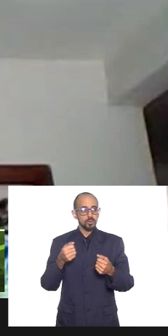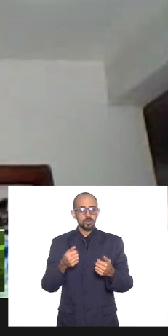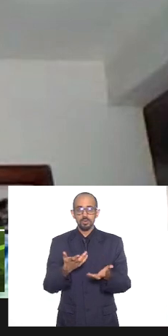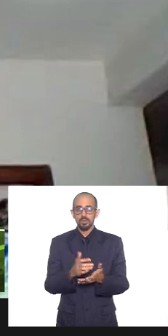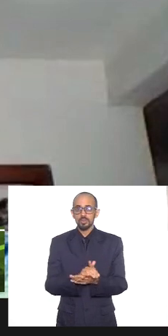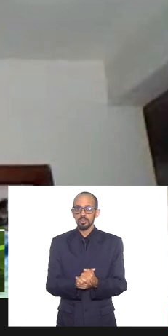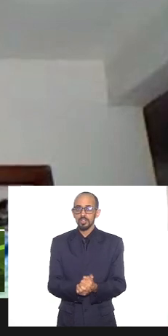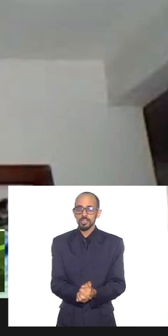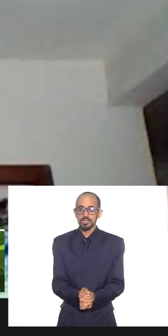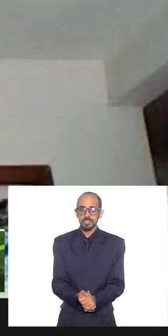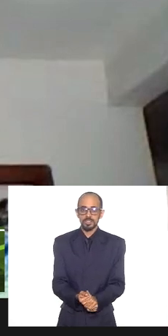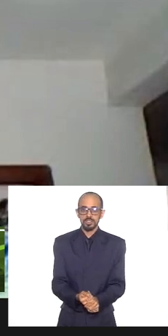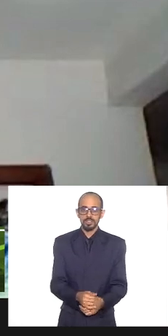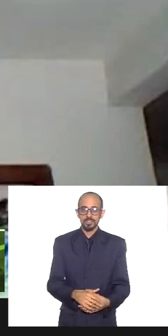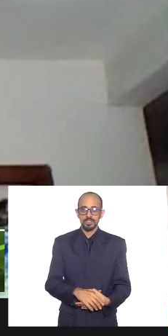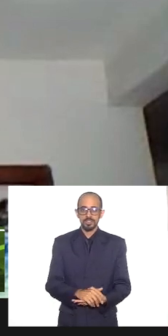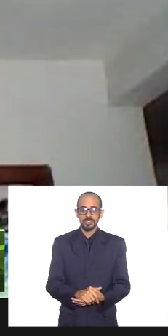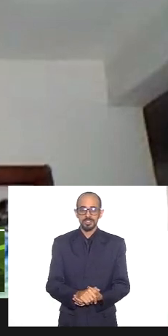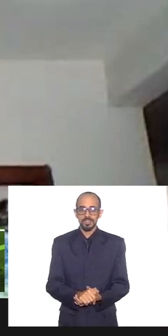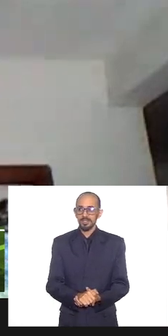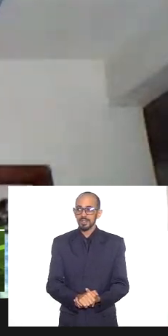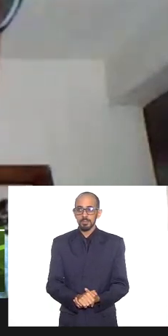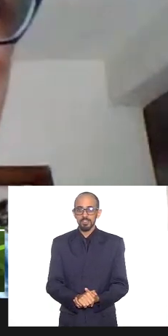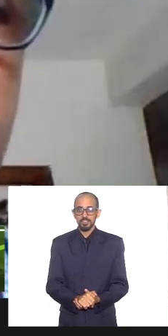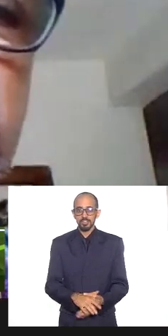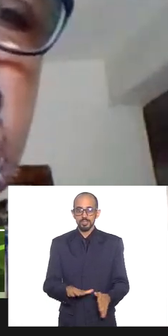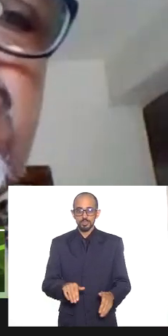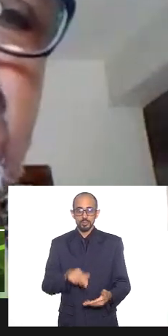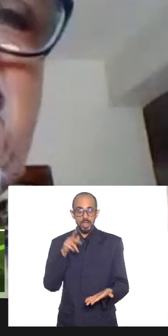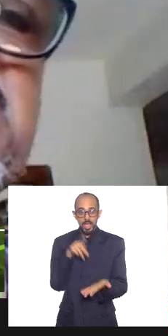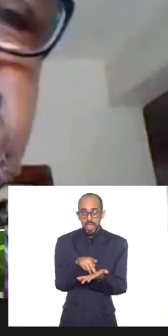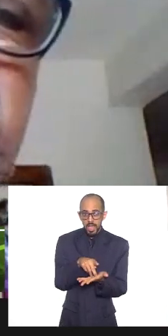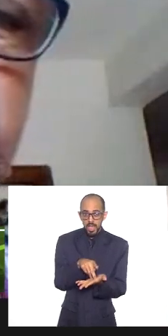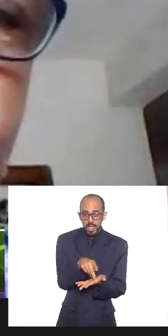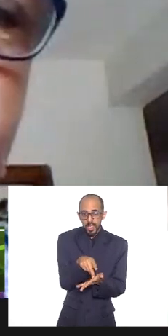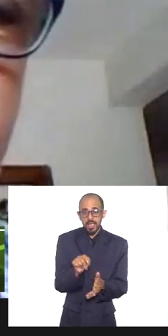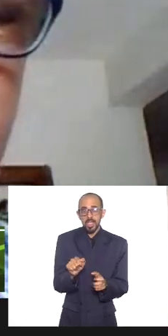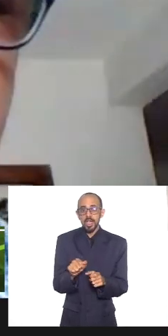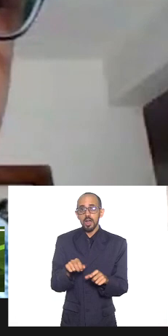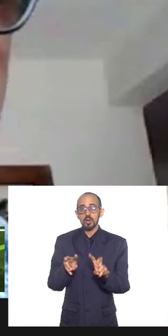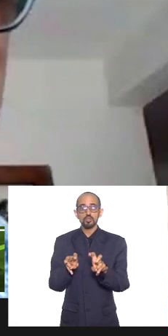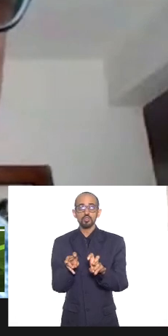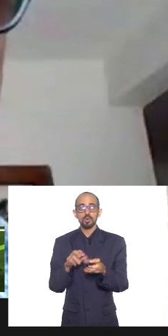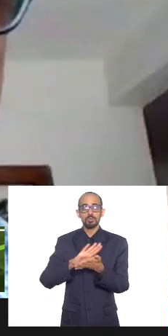um olhar real sobre as dimensões do racismo